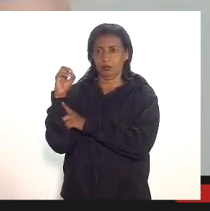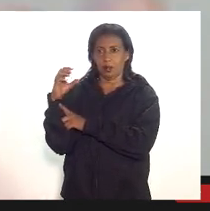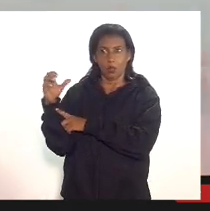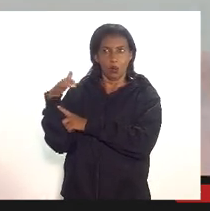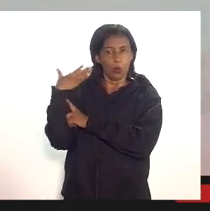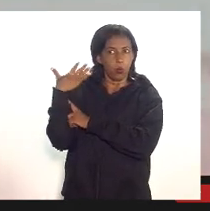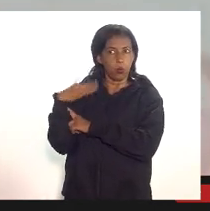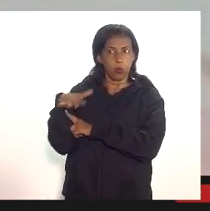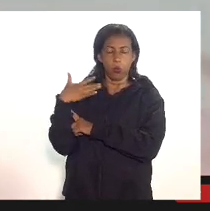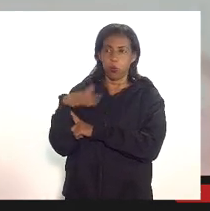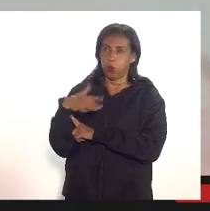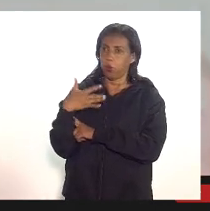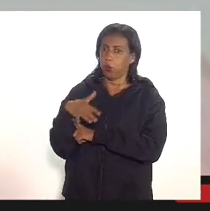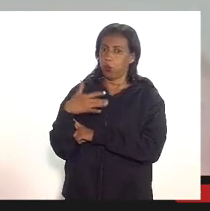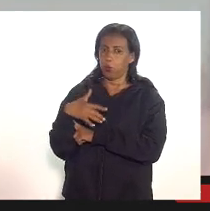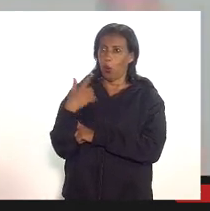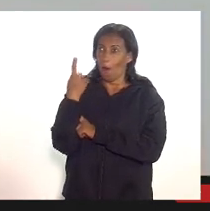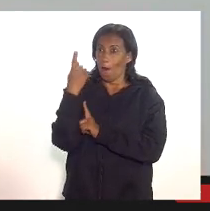por mês